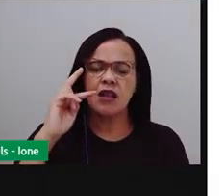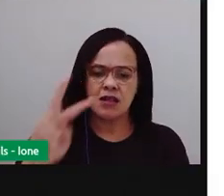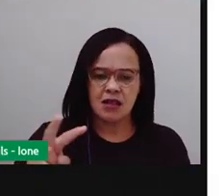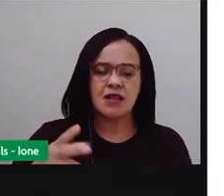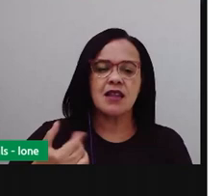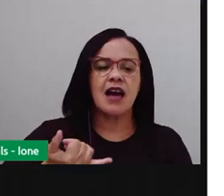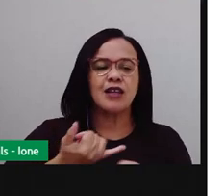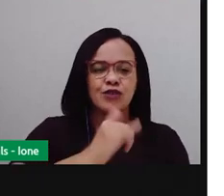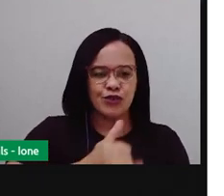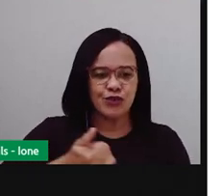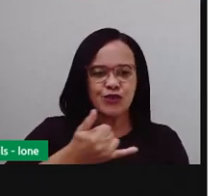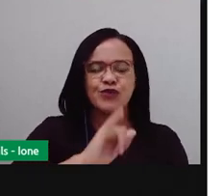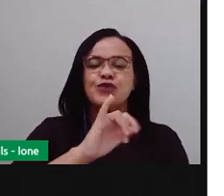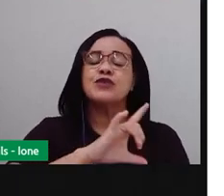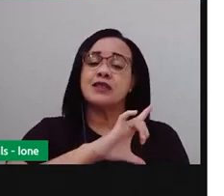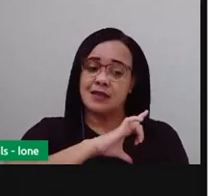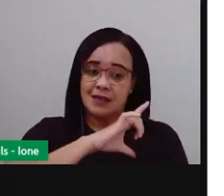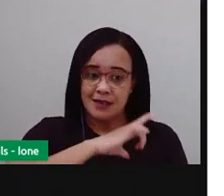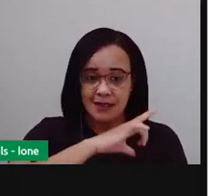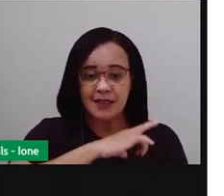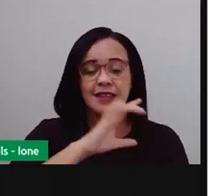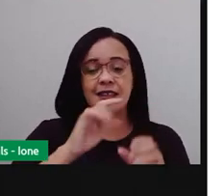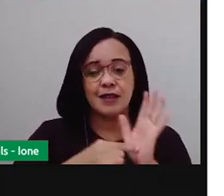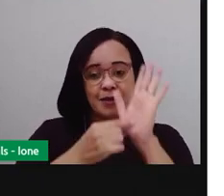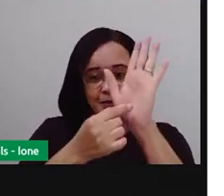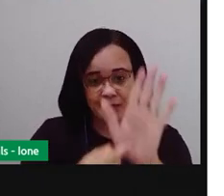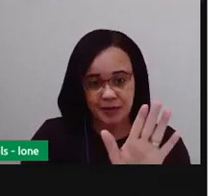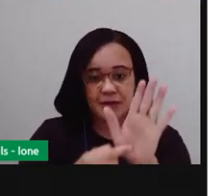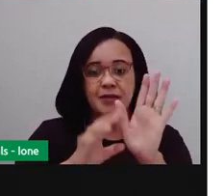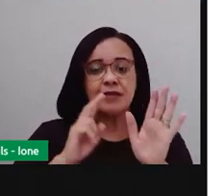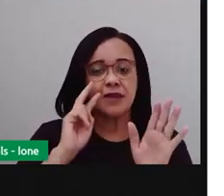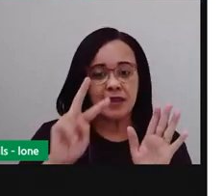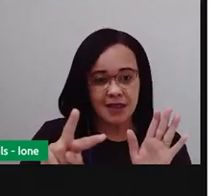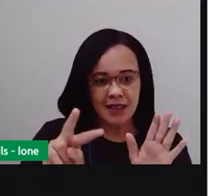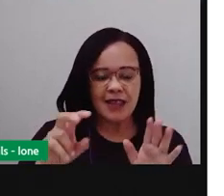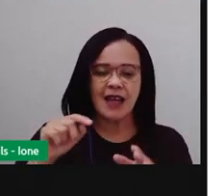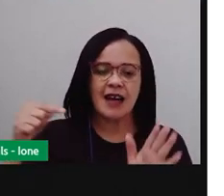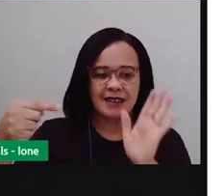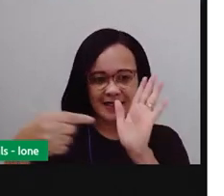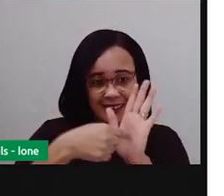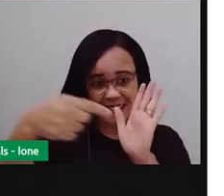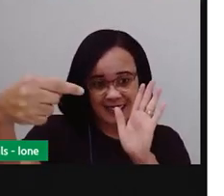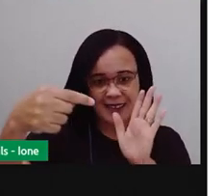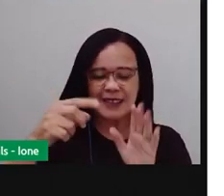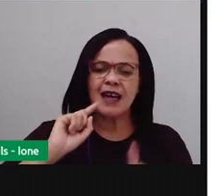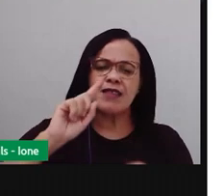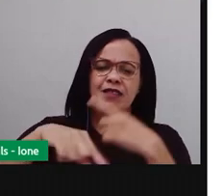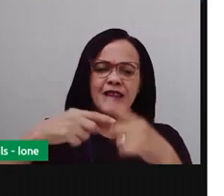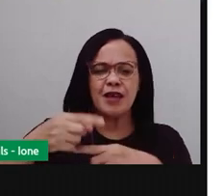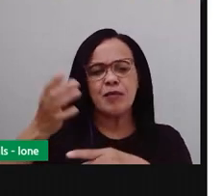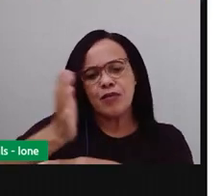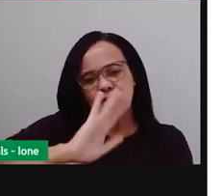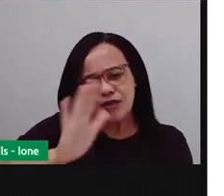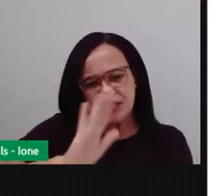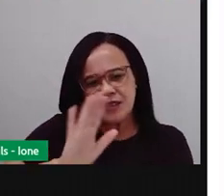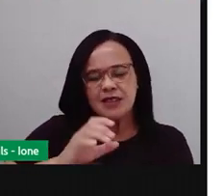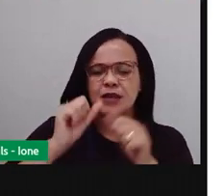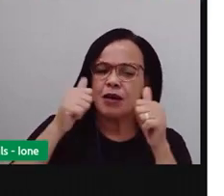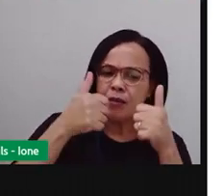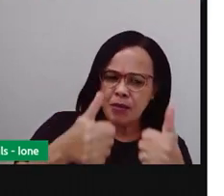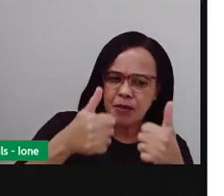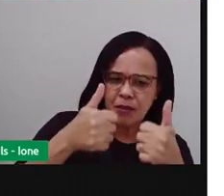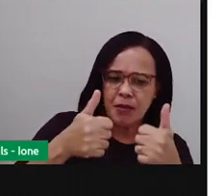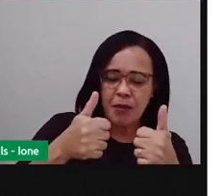disponível nesse link aqui que aparece na apresentação. Você pode, inclusive, assistê-lo em outro momento ou montar para essa